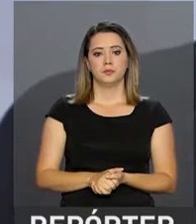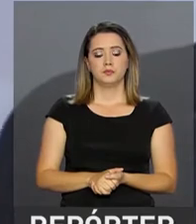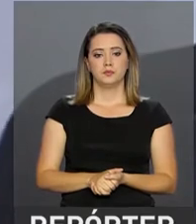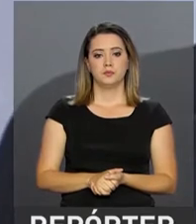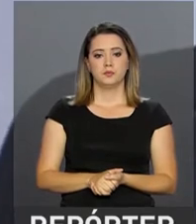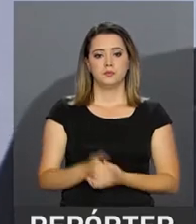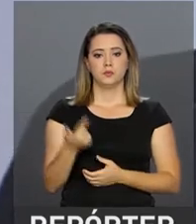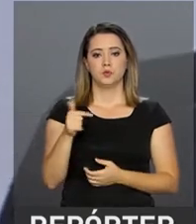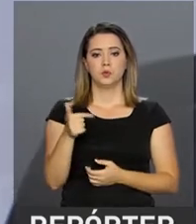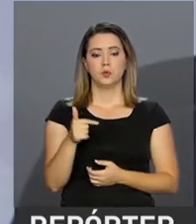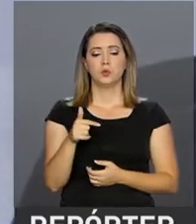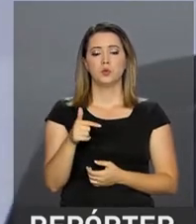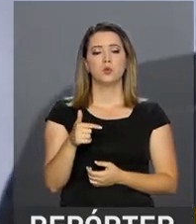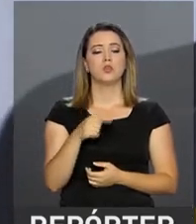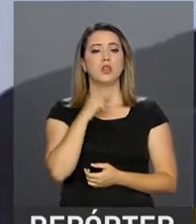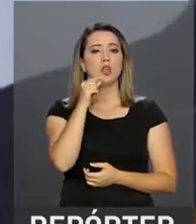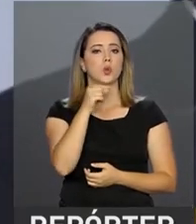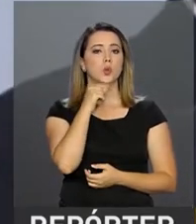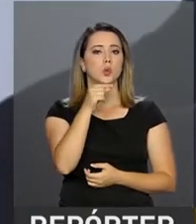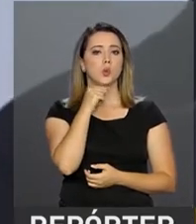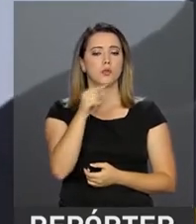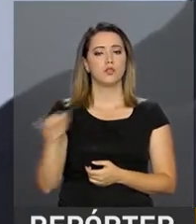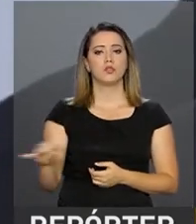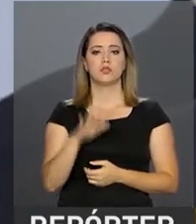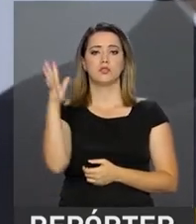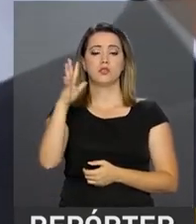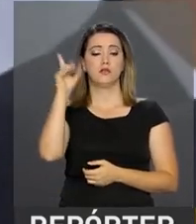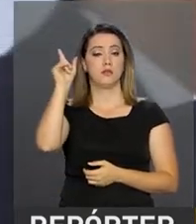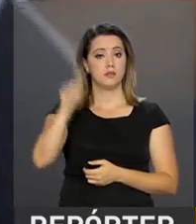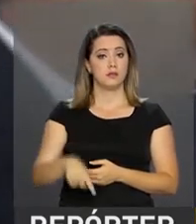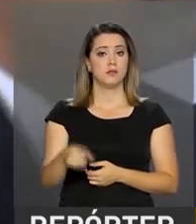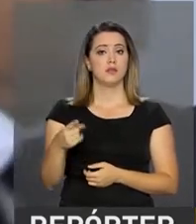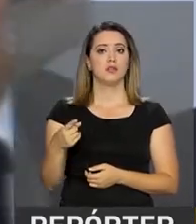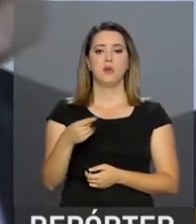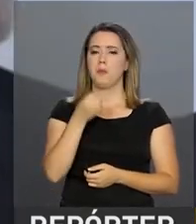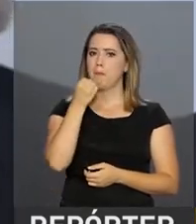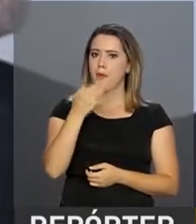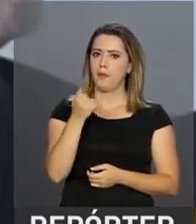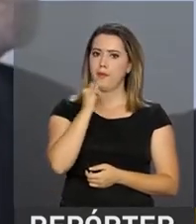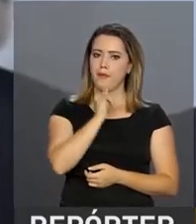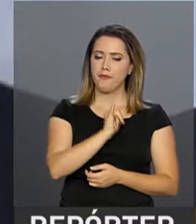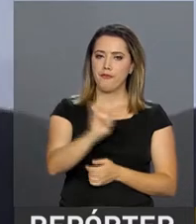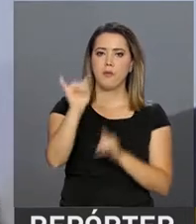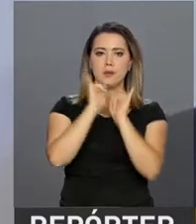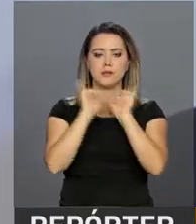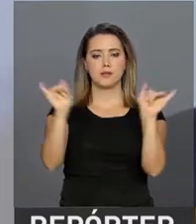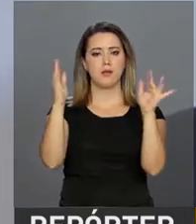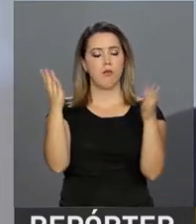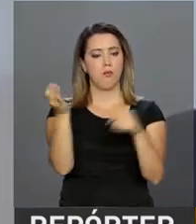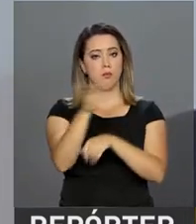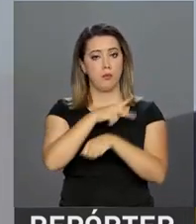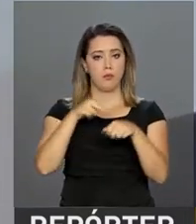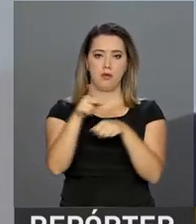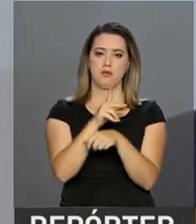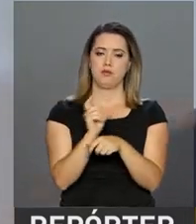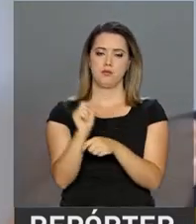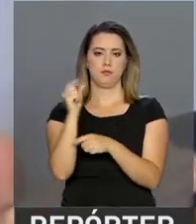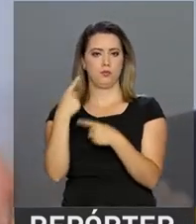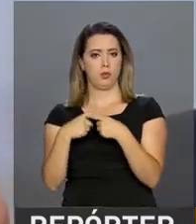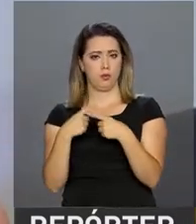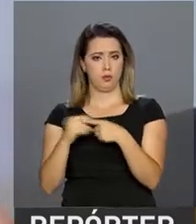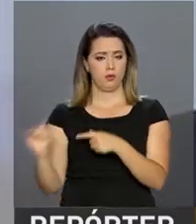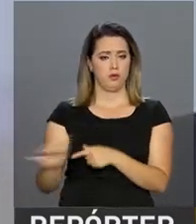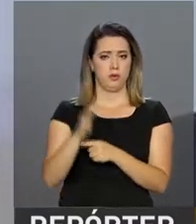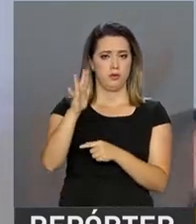Não há dúvida de que os índices de inflação são excelente notícia para o país, não só pelo fato de que a